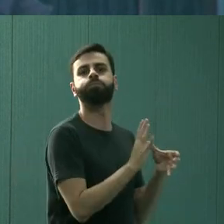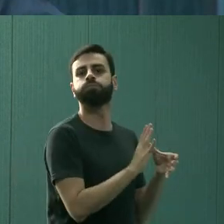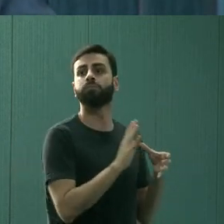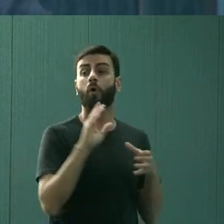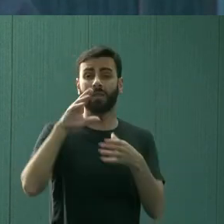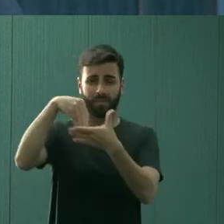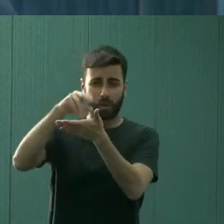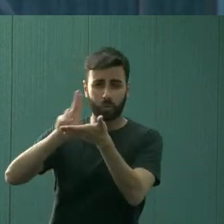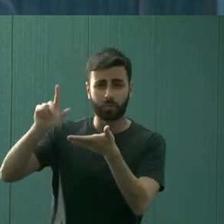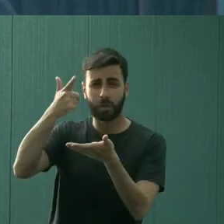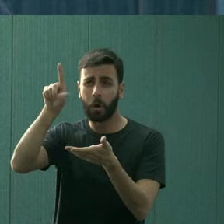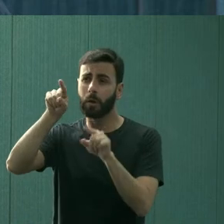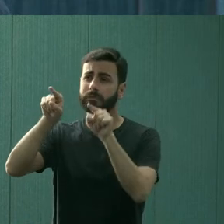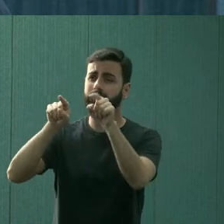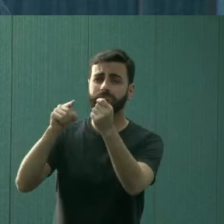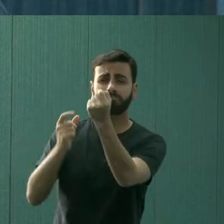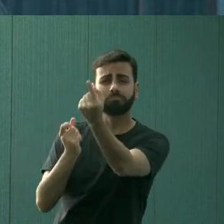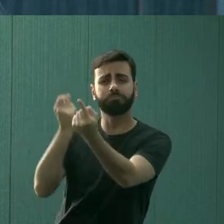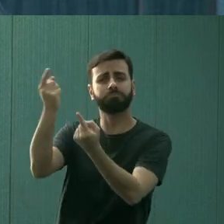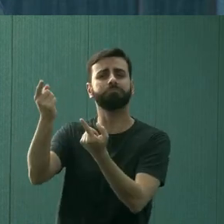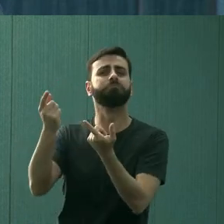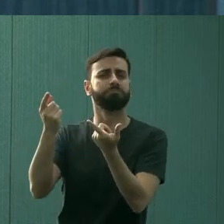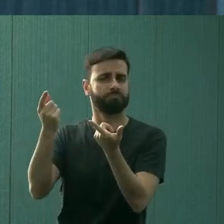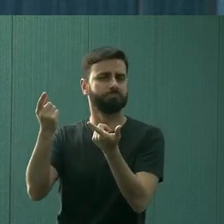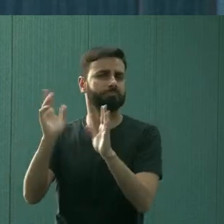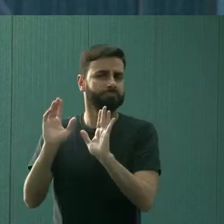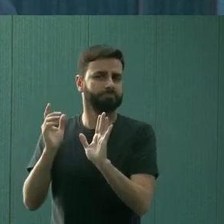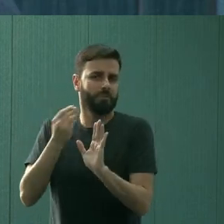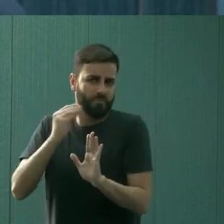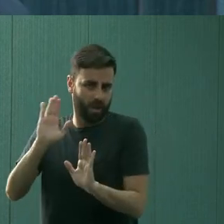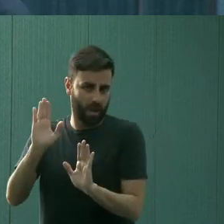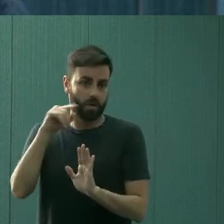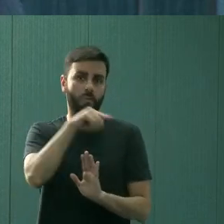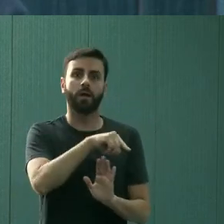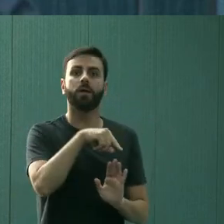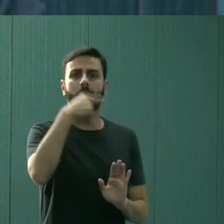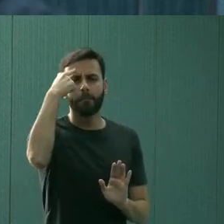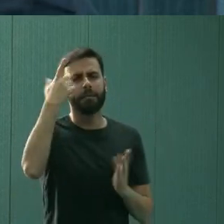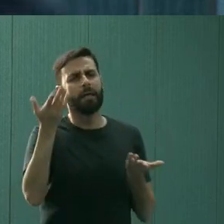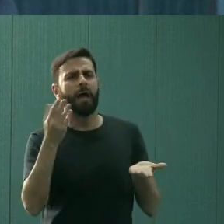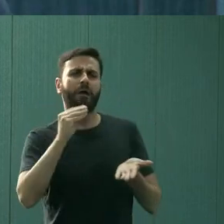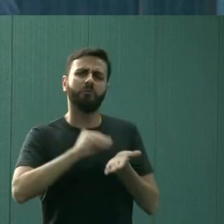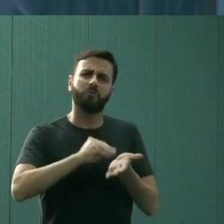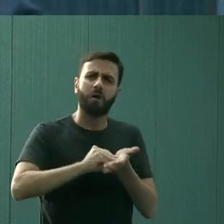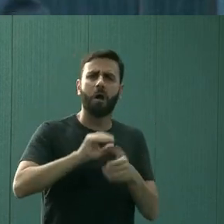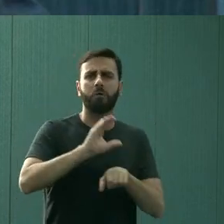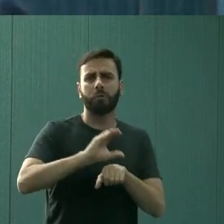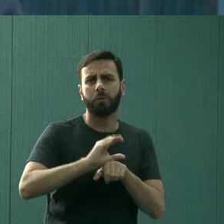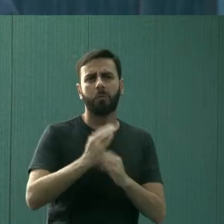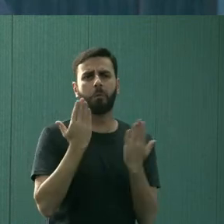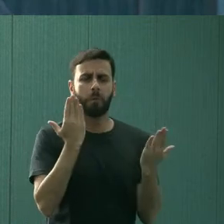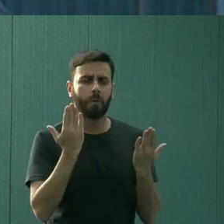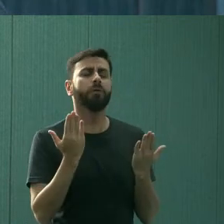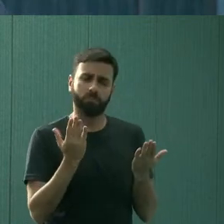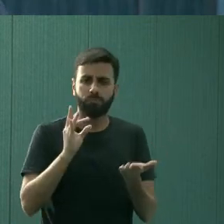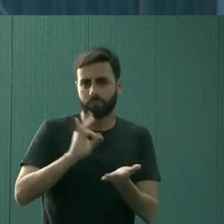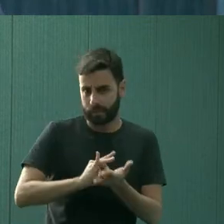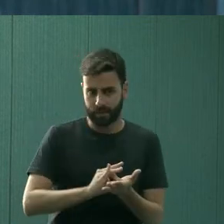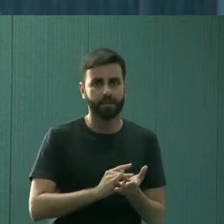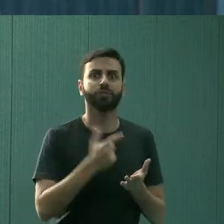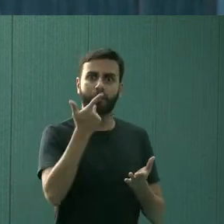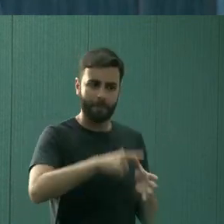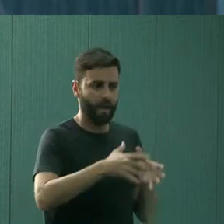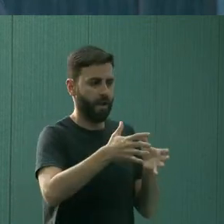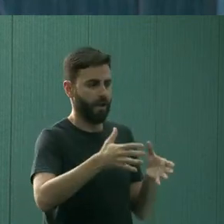organizado e com uma história como a gente tem aqui. Então, assim, muitas vezes as pessoas falam, mas precisa de mais, com certeza, sempre